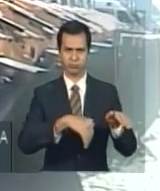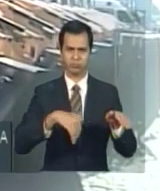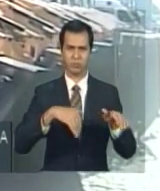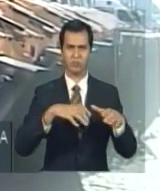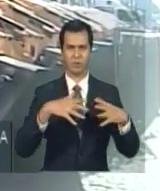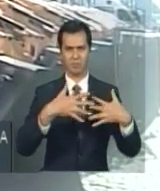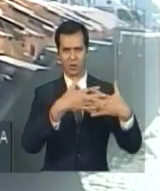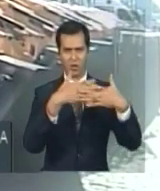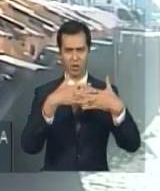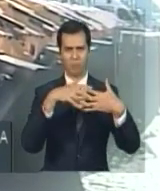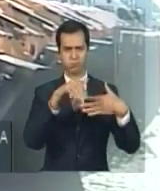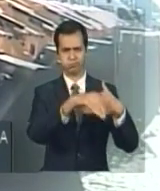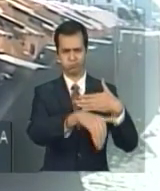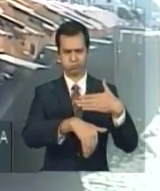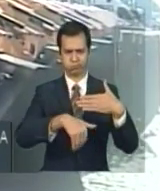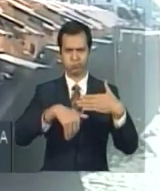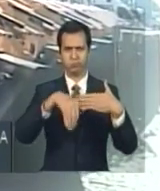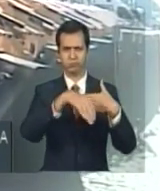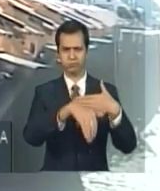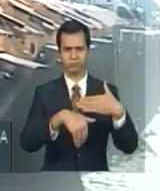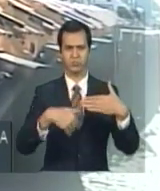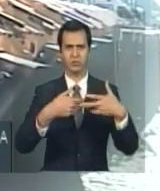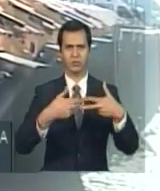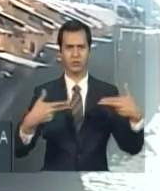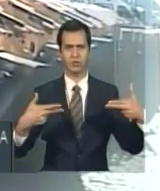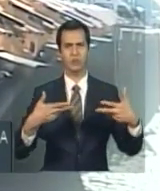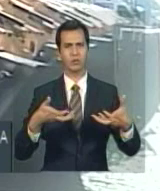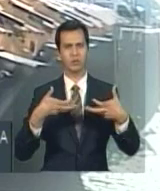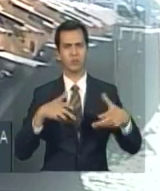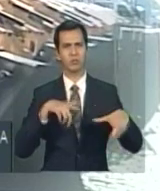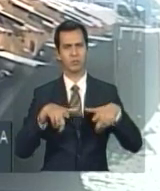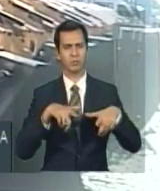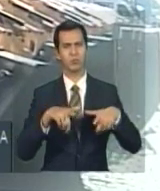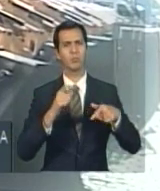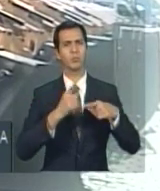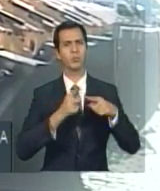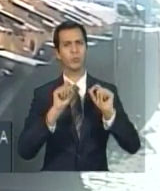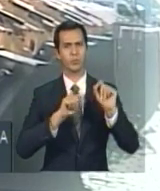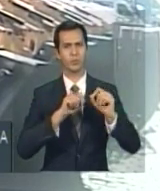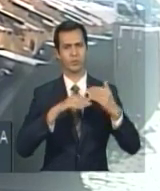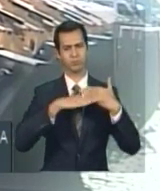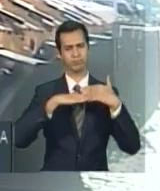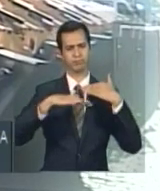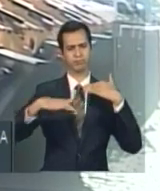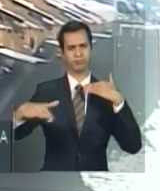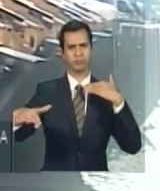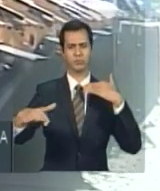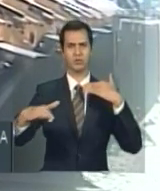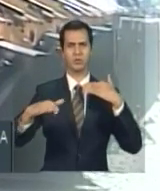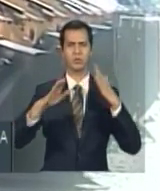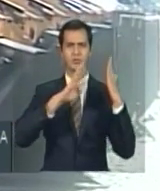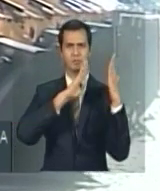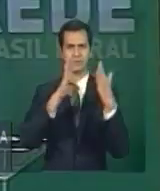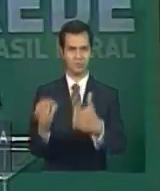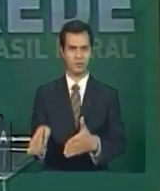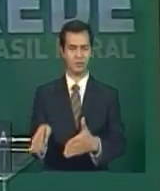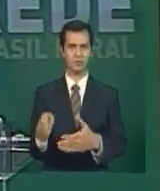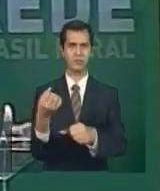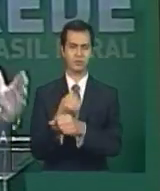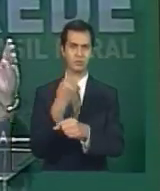uma visão de obra estruturante. Nós queremos que as estradas vicinais, por menores que sejam,